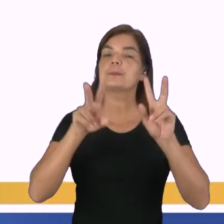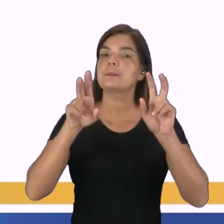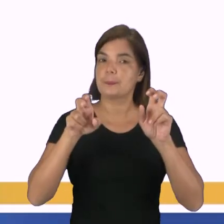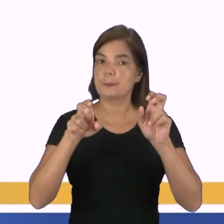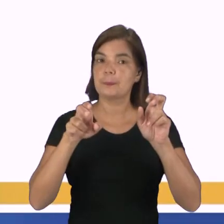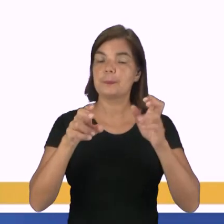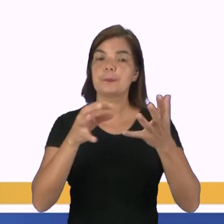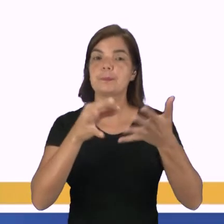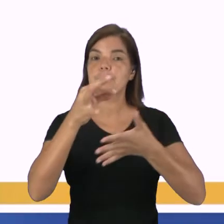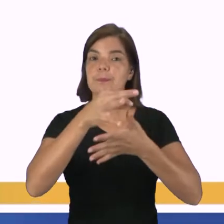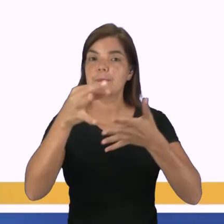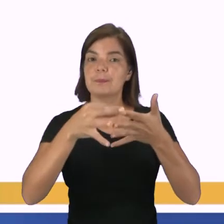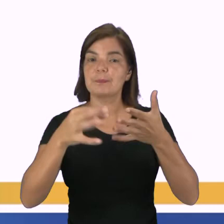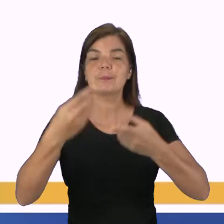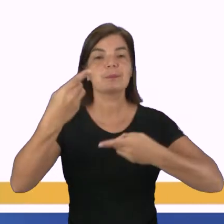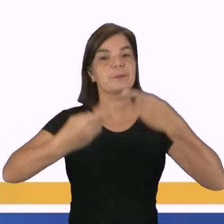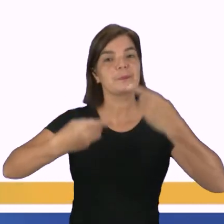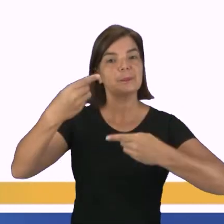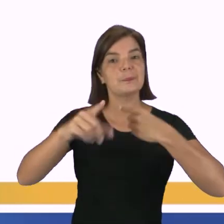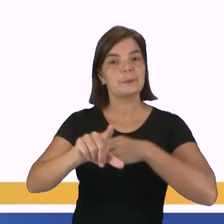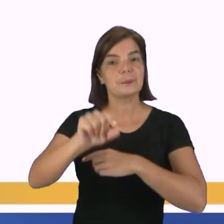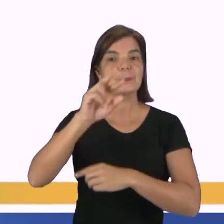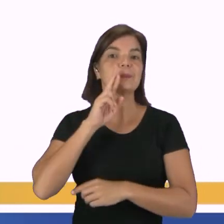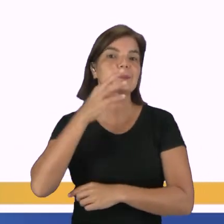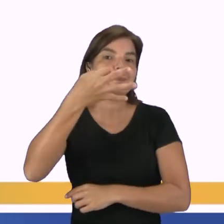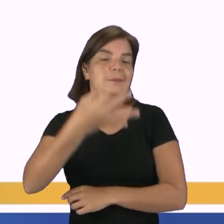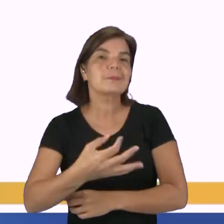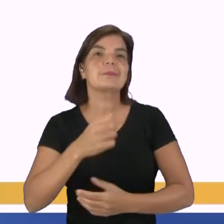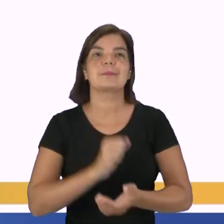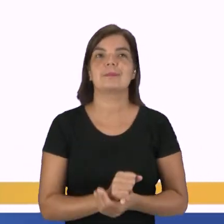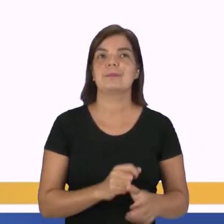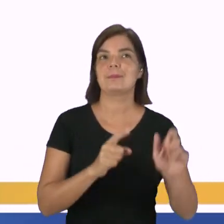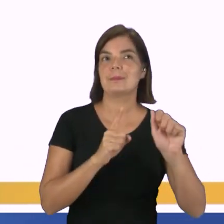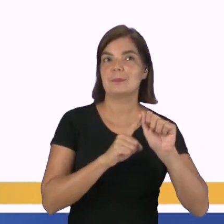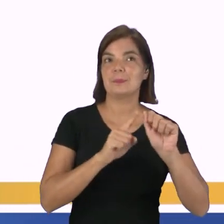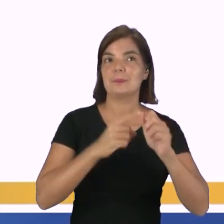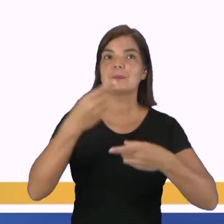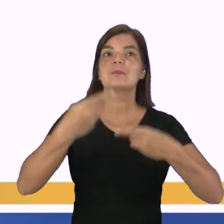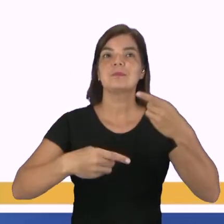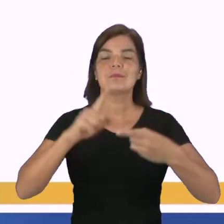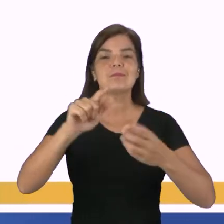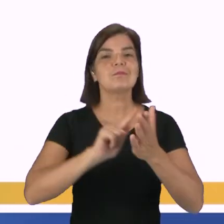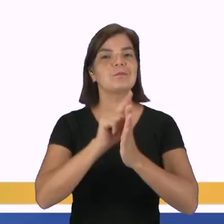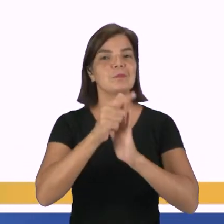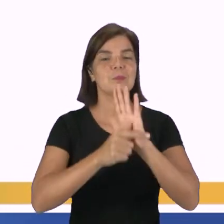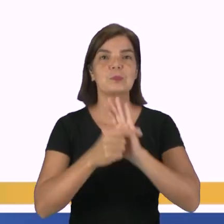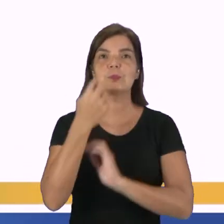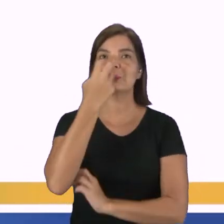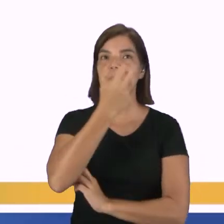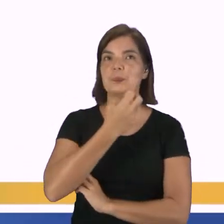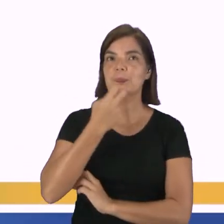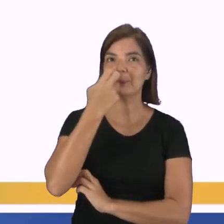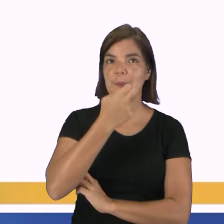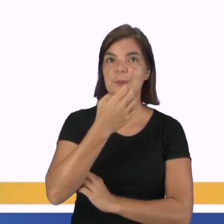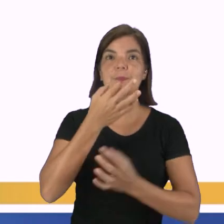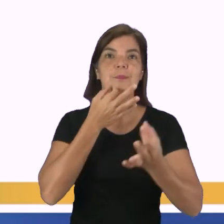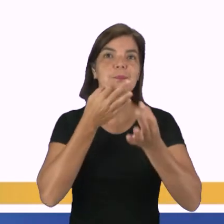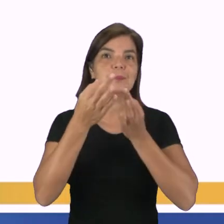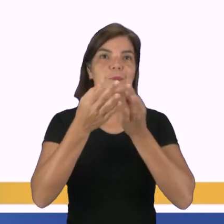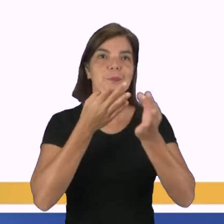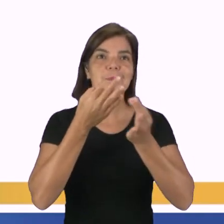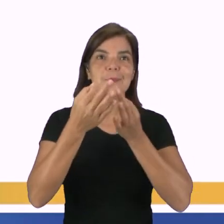os elementos do debate, marque a alternativa correta. Letra A. O debate é um gênero textual oral,